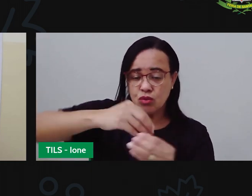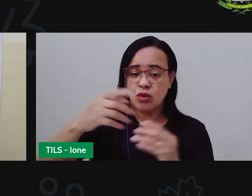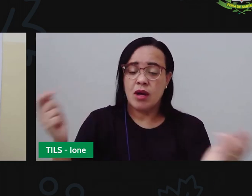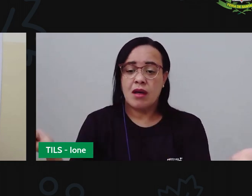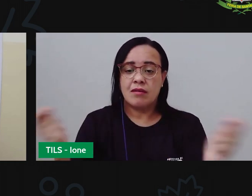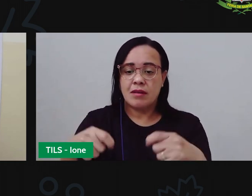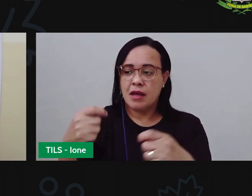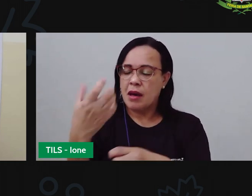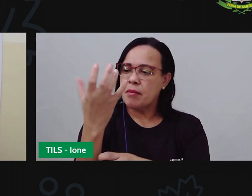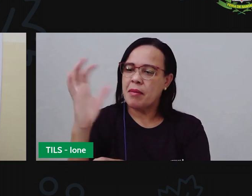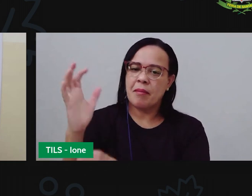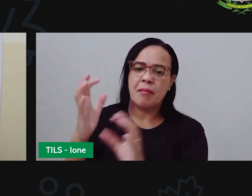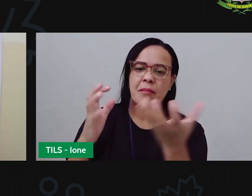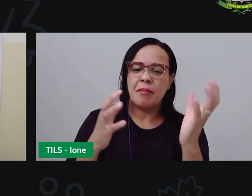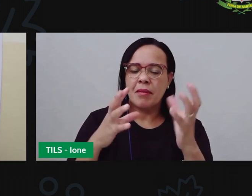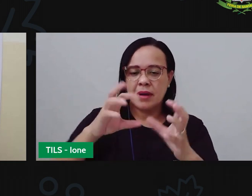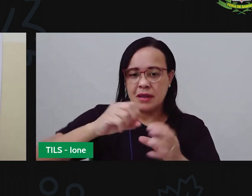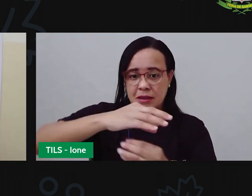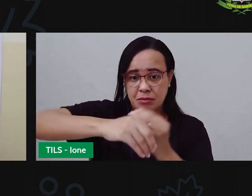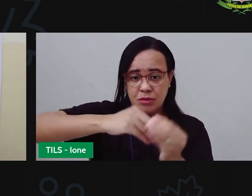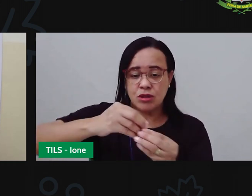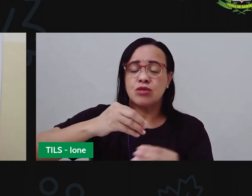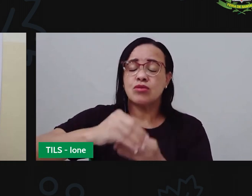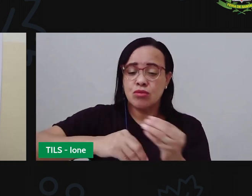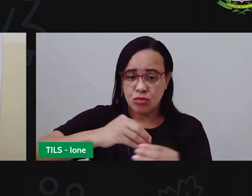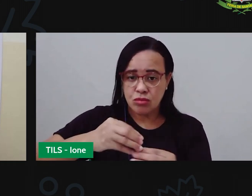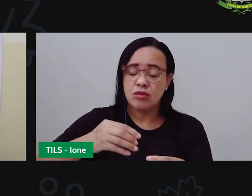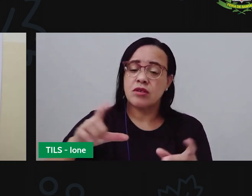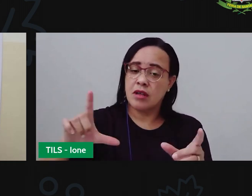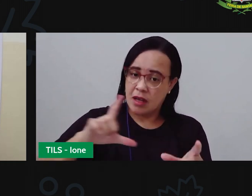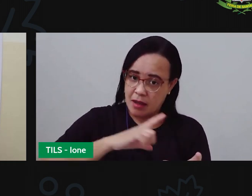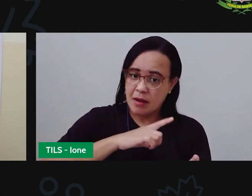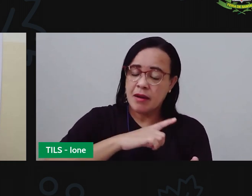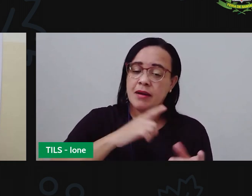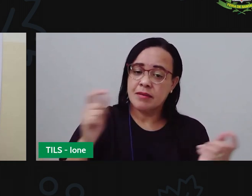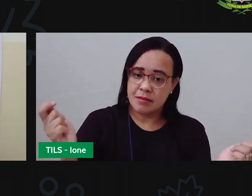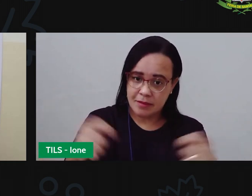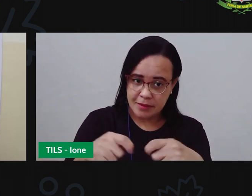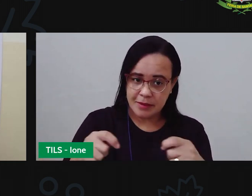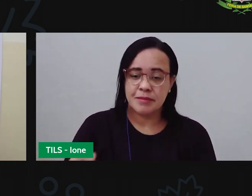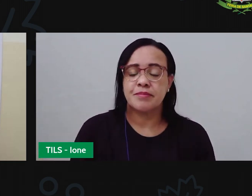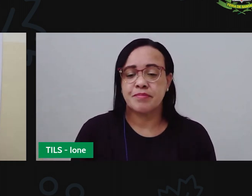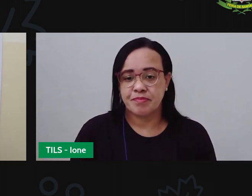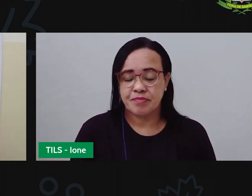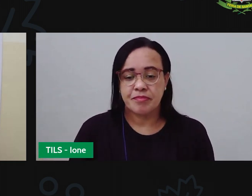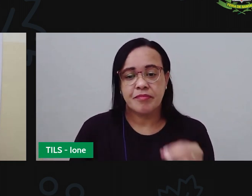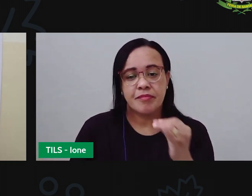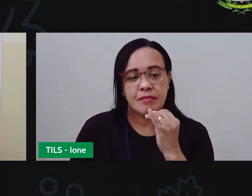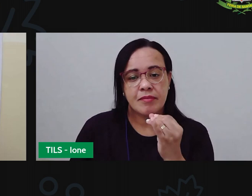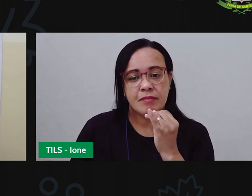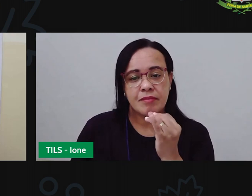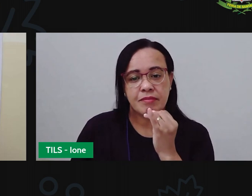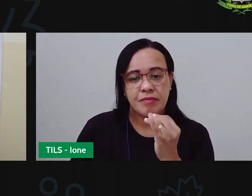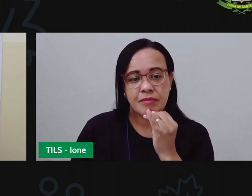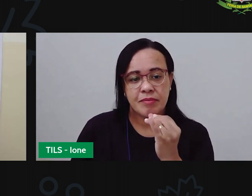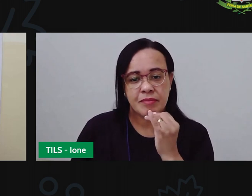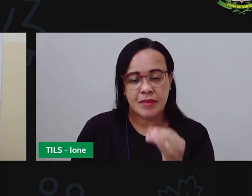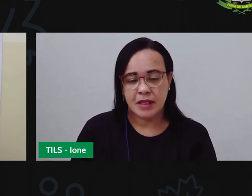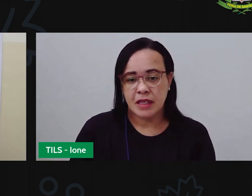chorume, que é um líquido produzido a partir desse